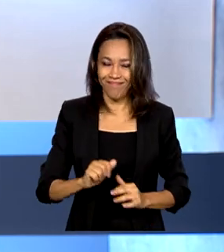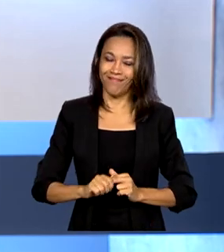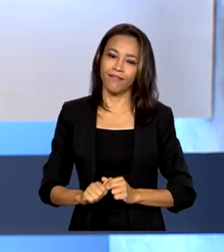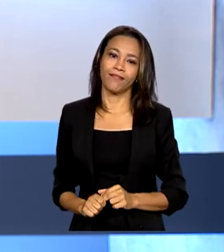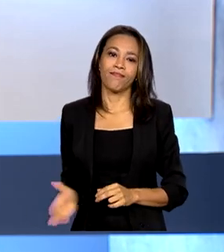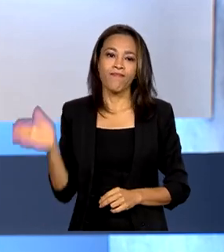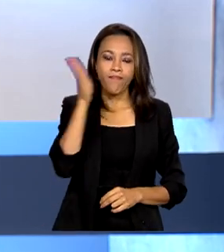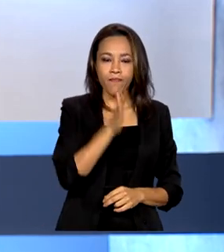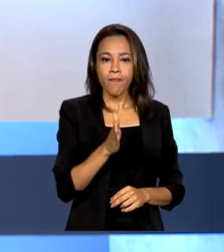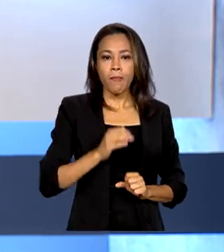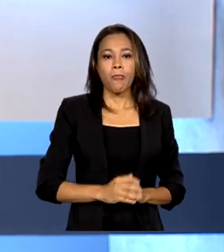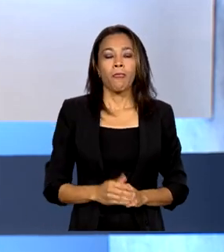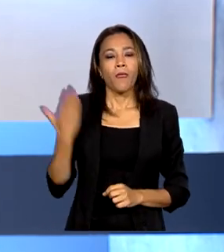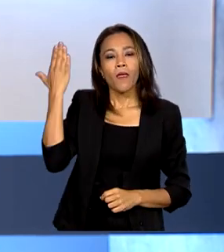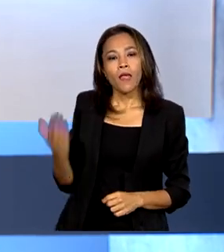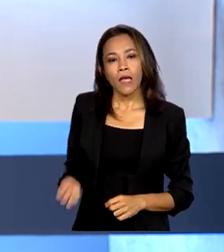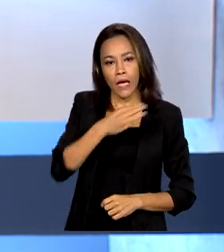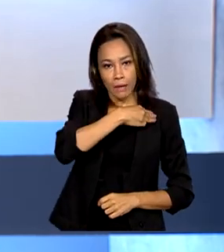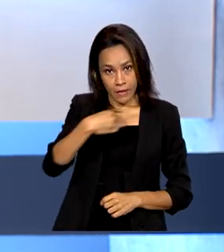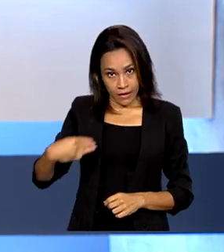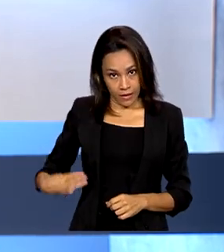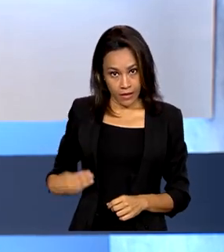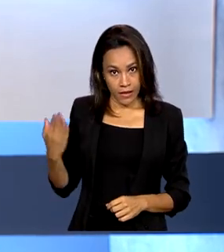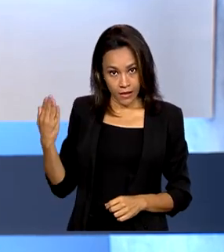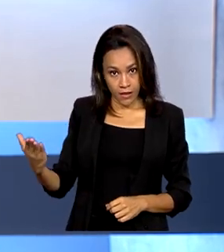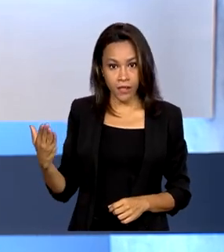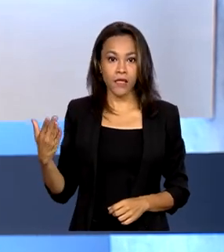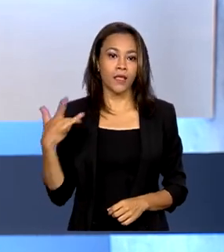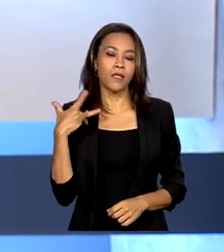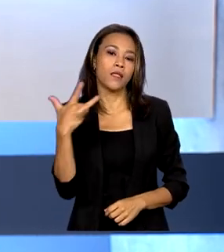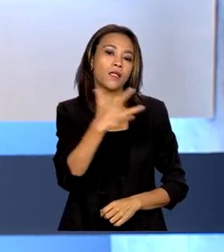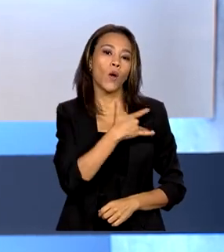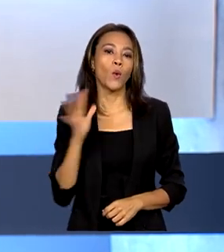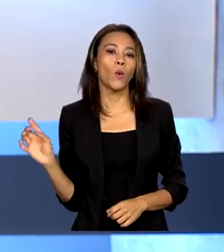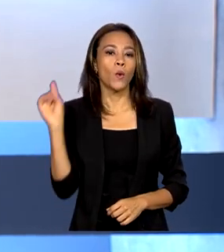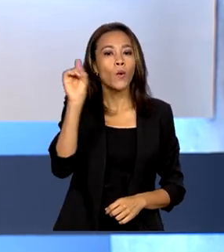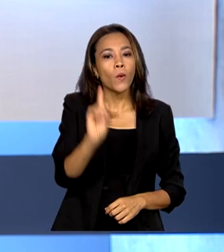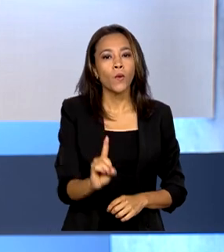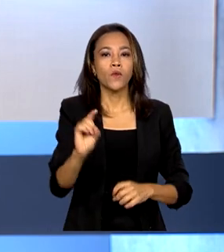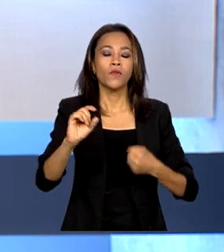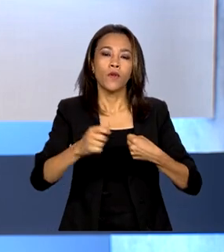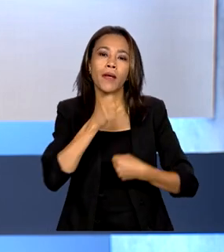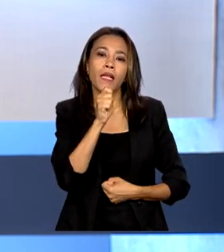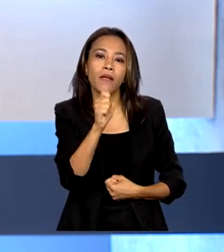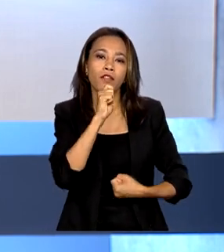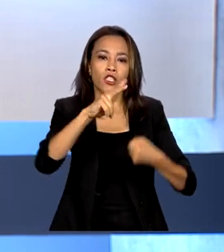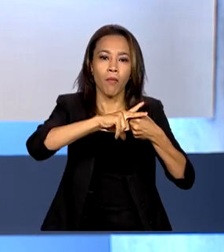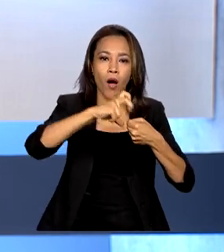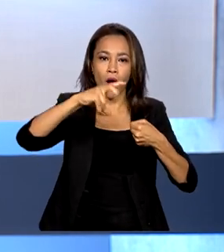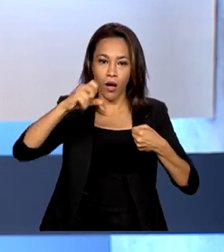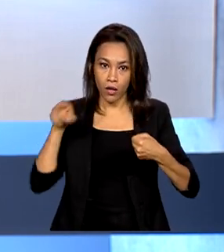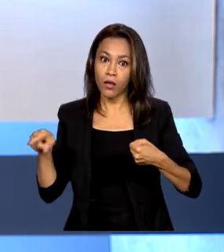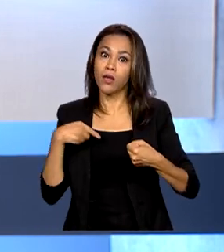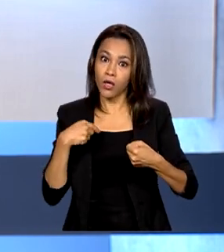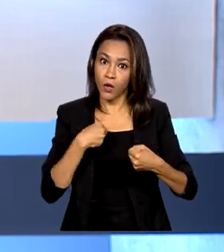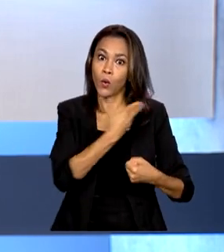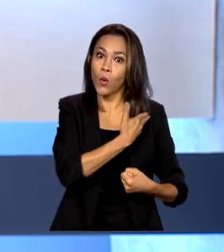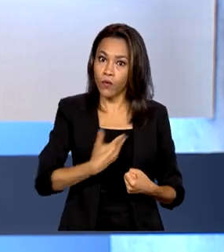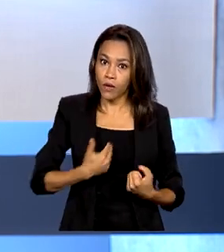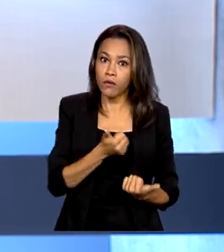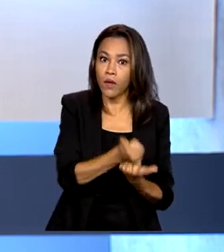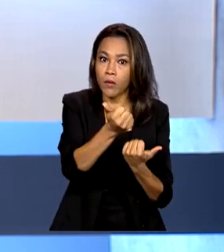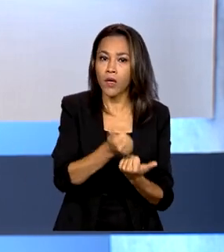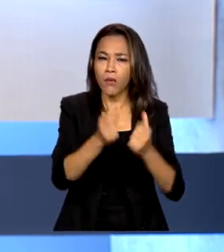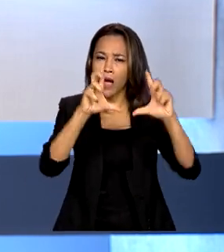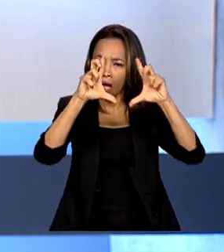A ministra Nízia Trindade esteve no programa de rádio A Voz do Brasil e afirmou que o governo está investindo para a redução das filas de cirurgias